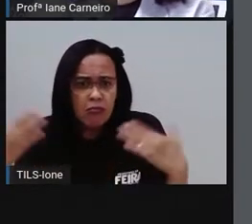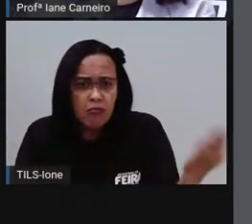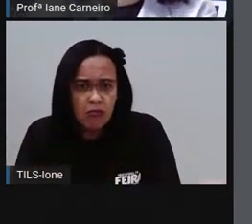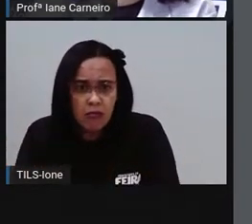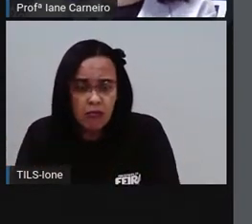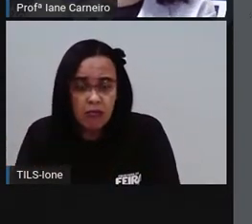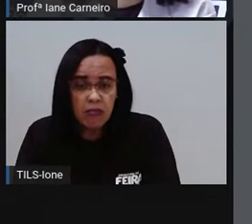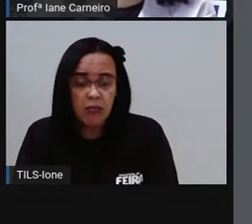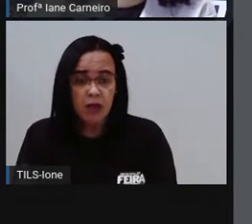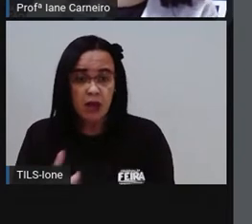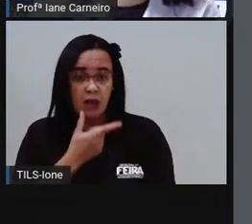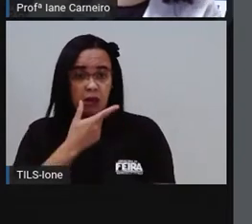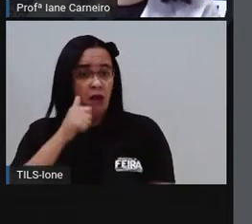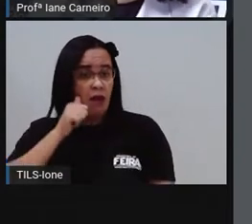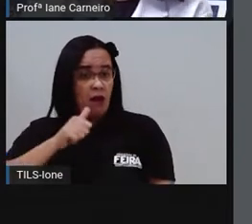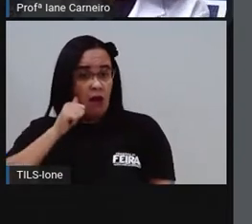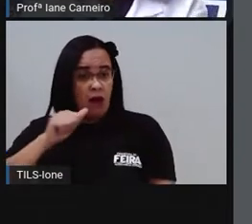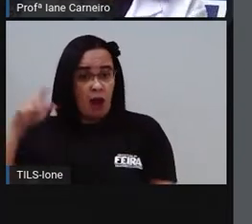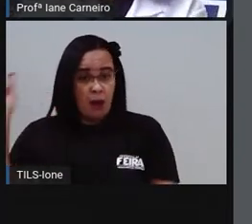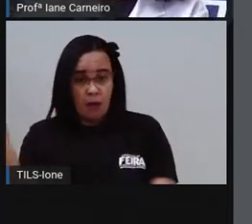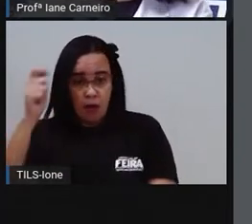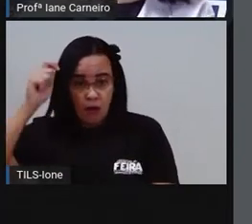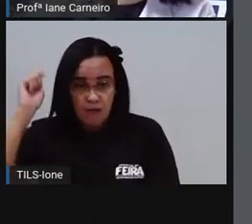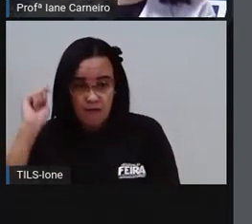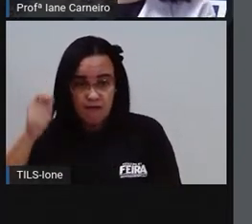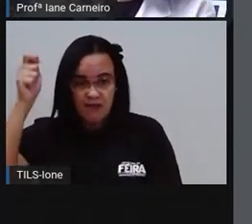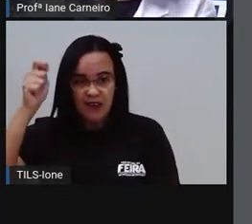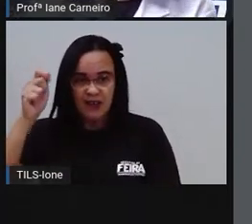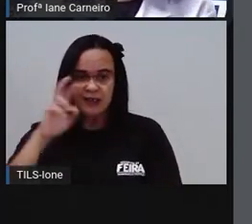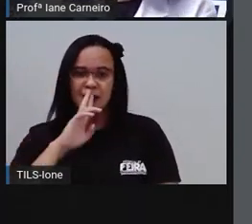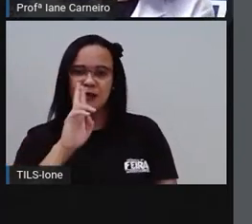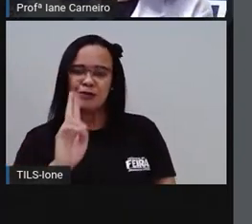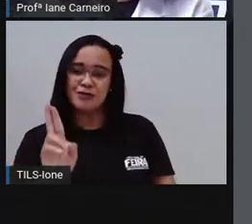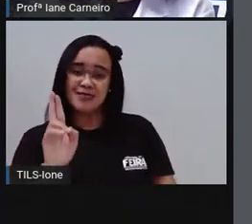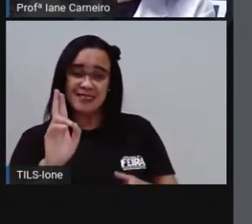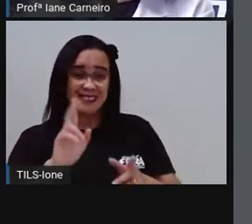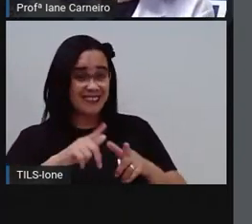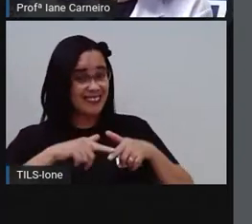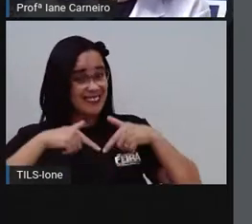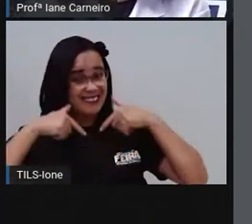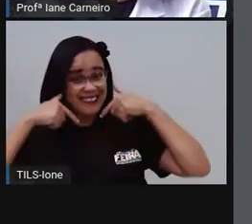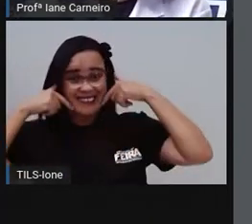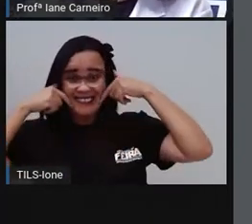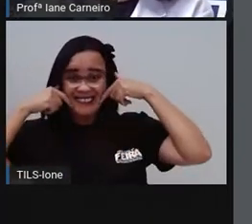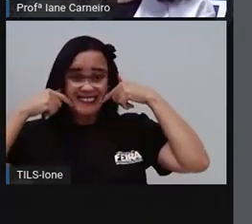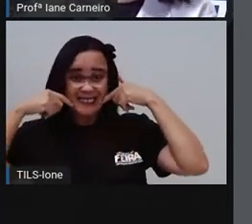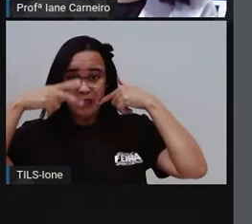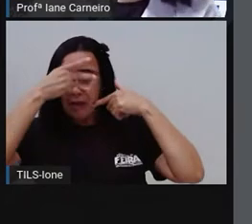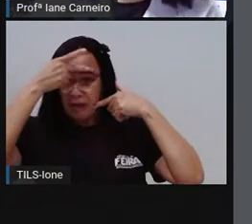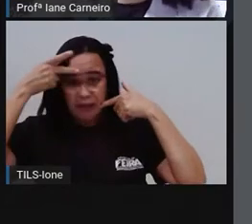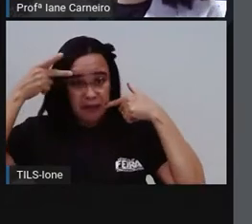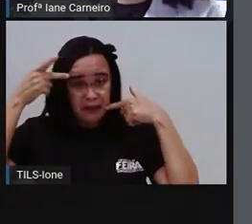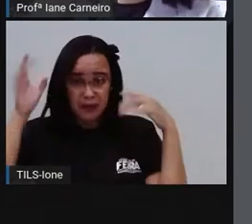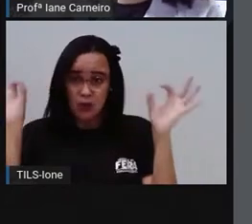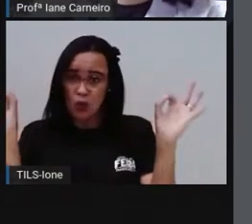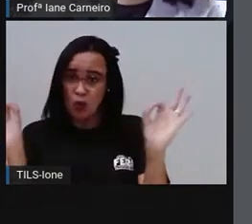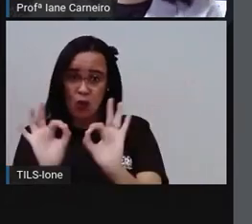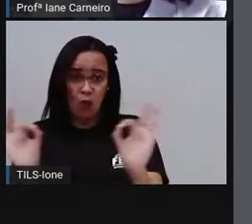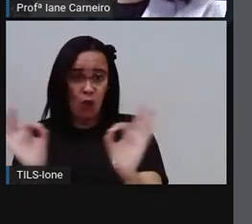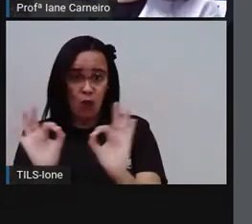A fada respondeu com um lindo sorriso. Ninguém mora aqui, Pedro. No reino da